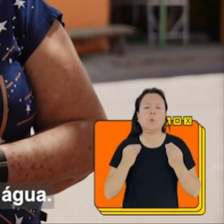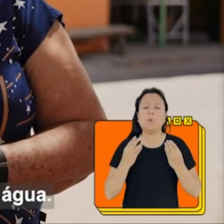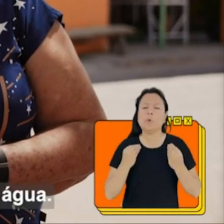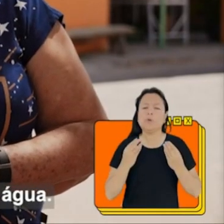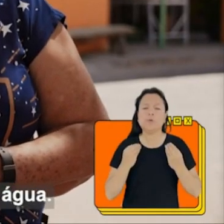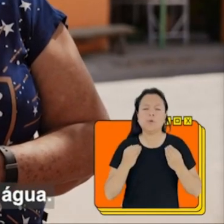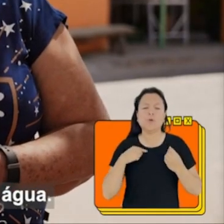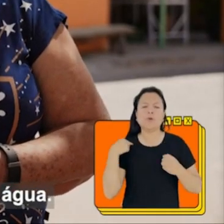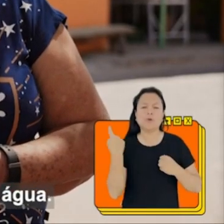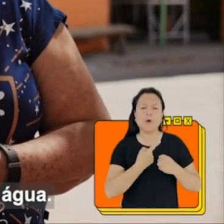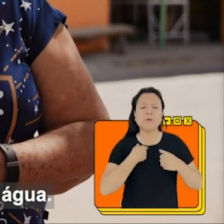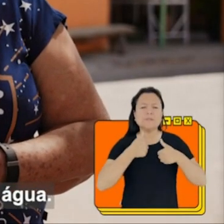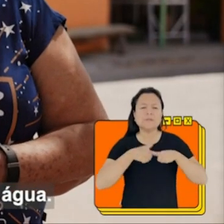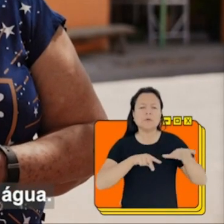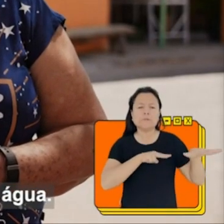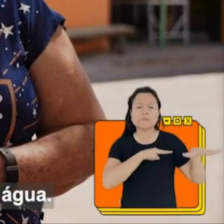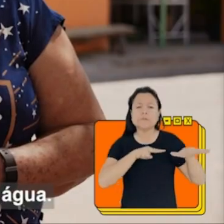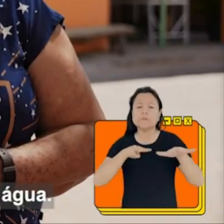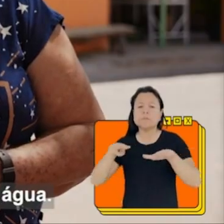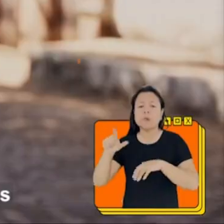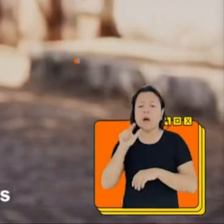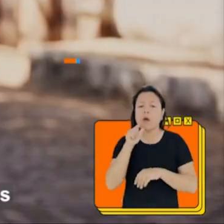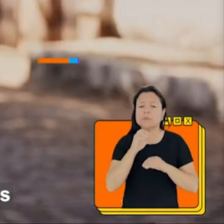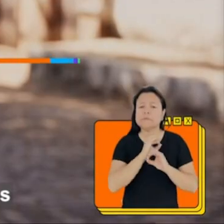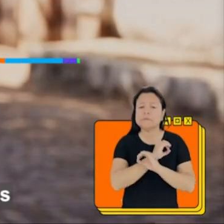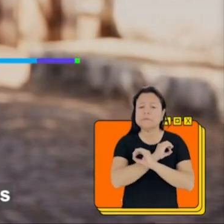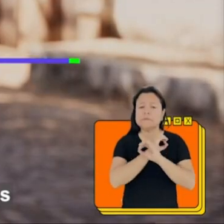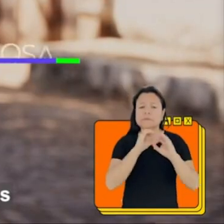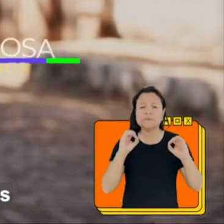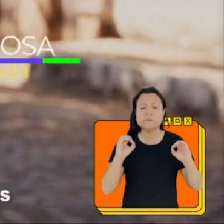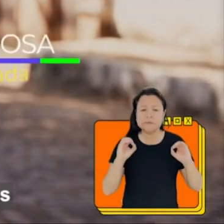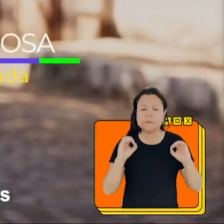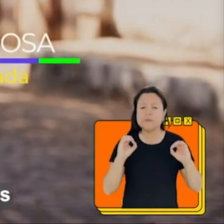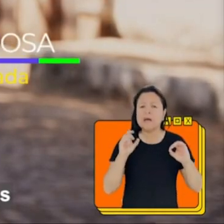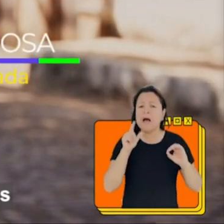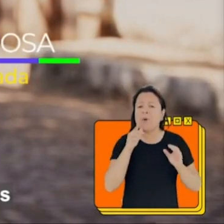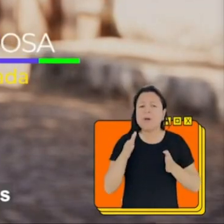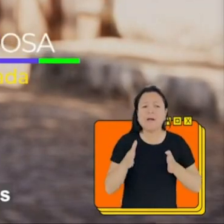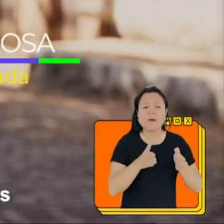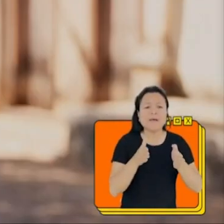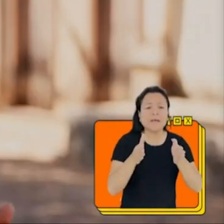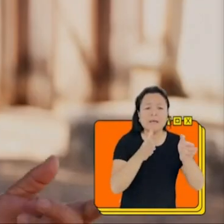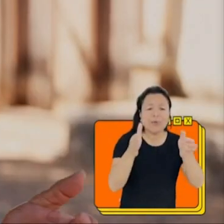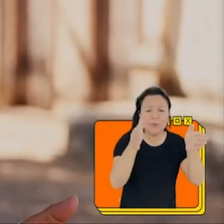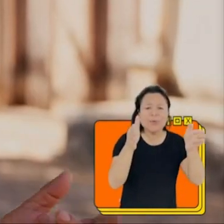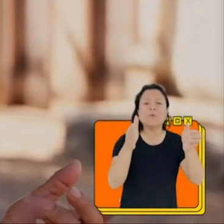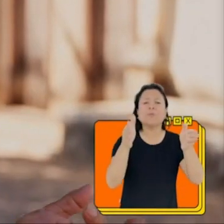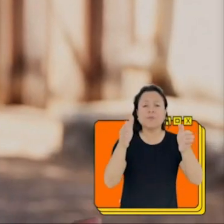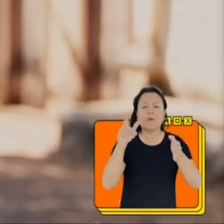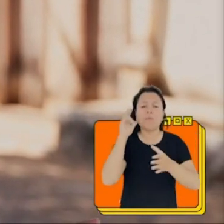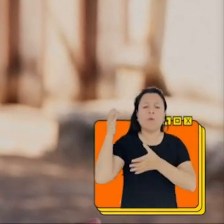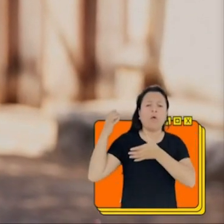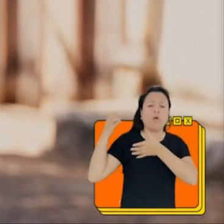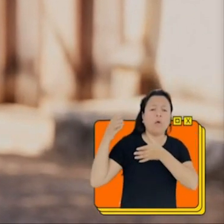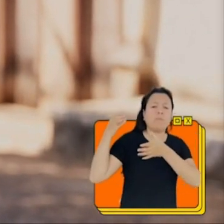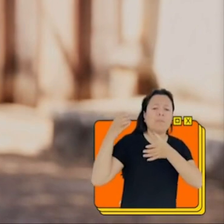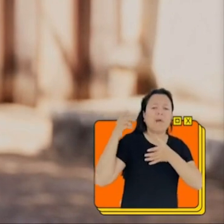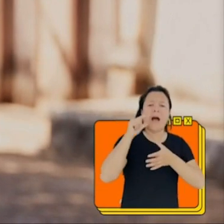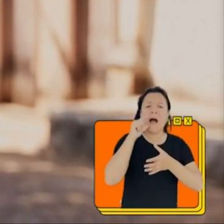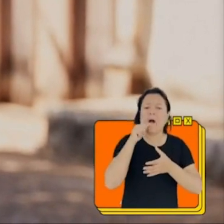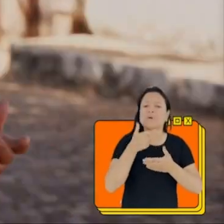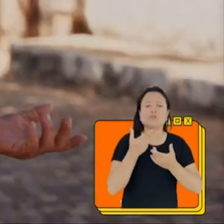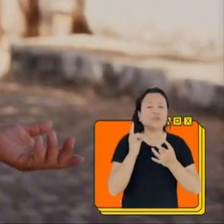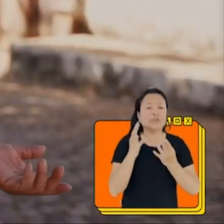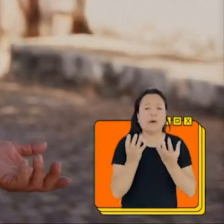ficava mais de uma semana sem água. A gente sempre pegava água nos rios, só para beber e